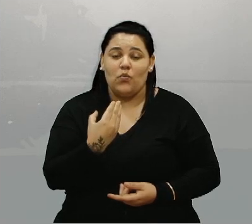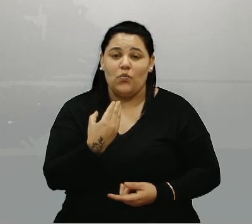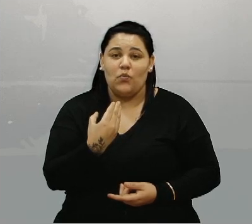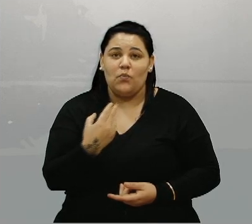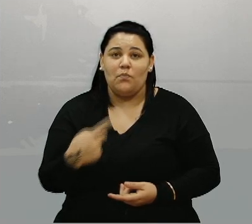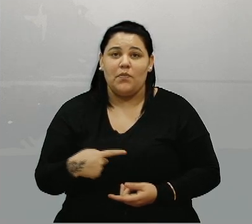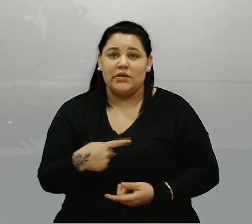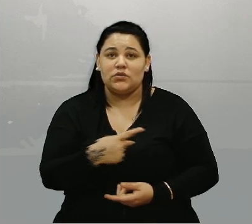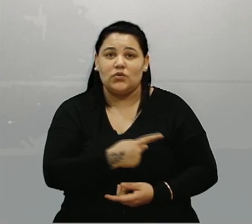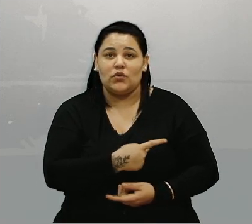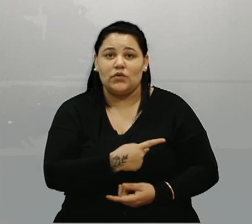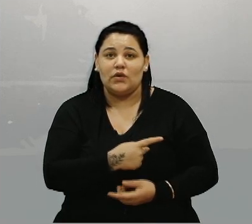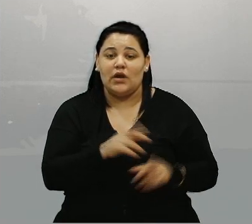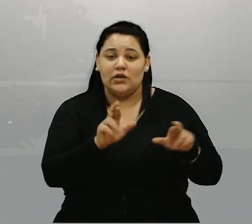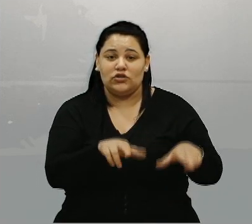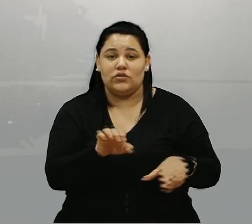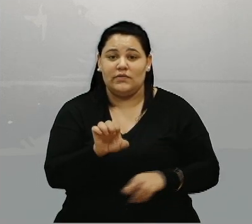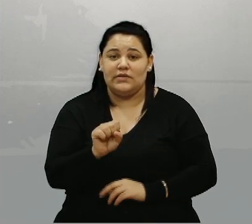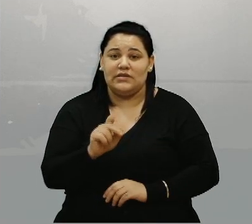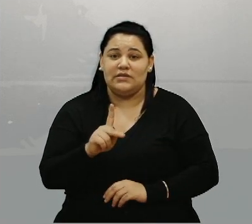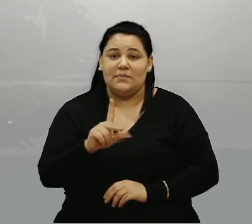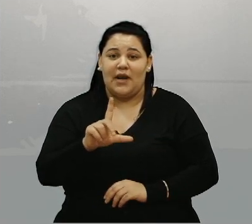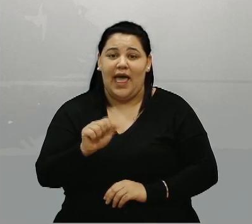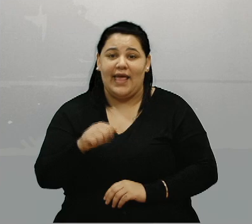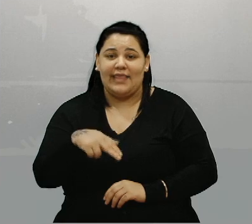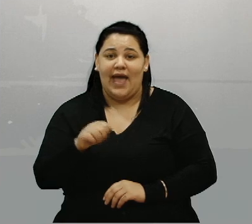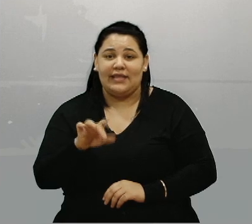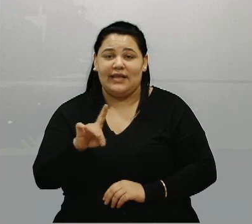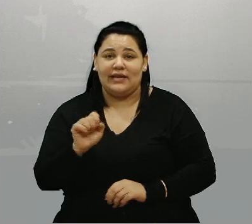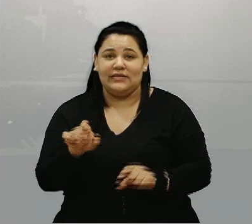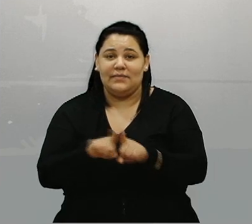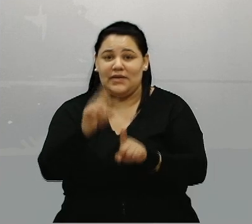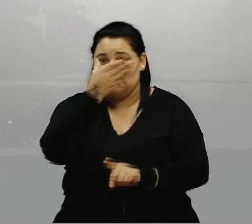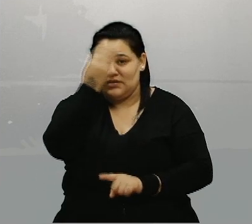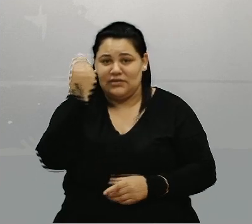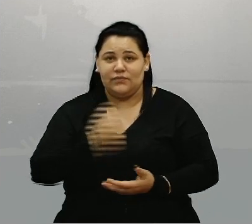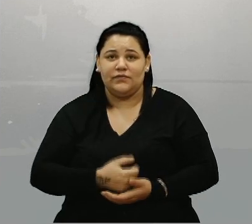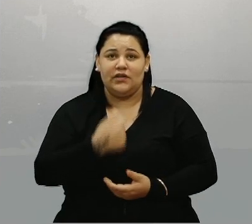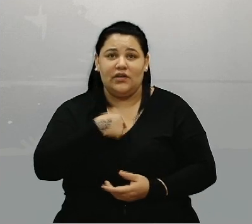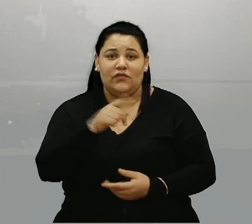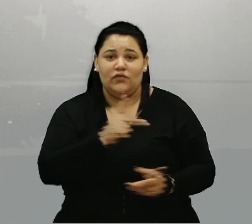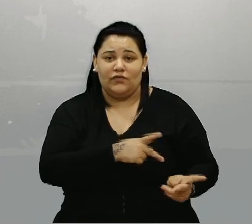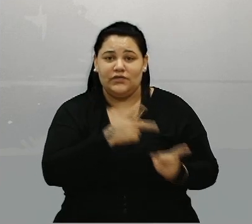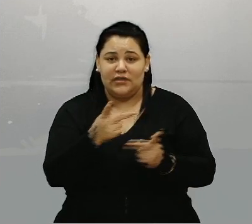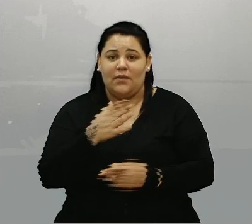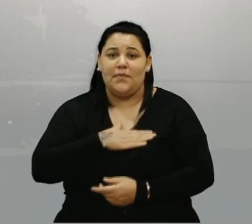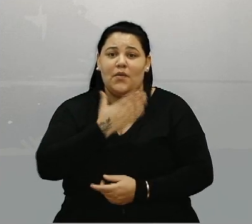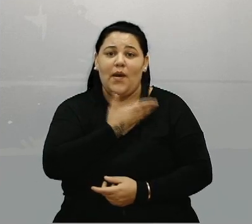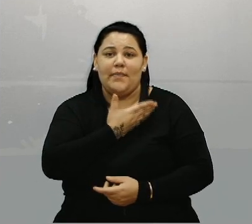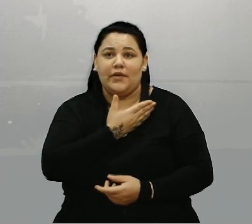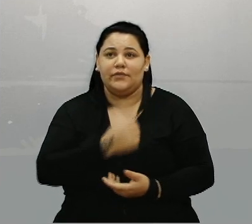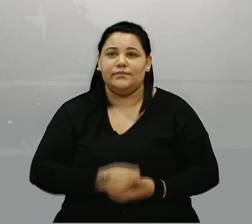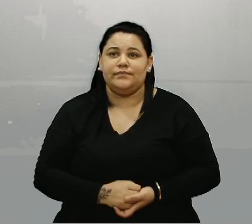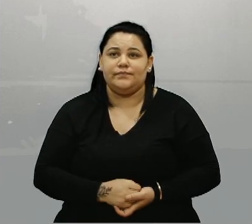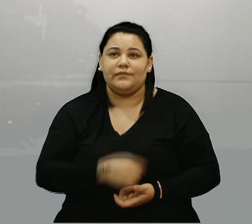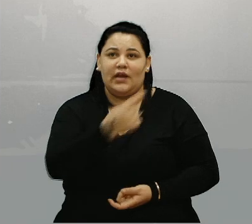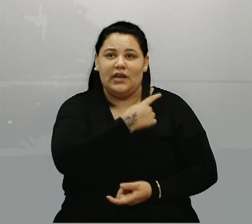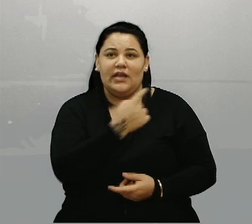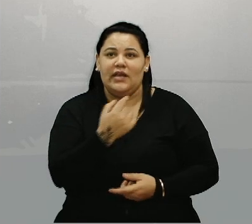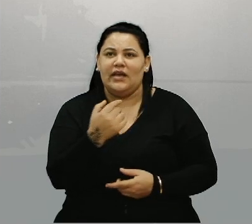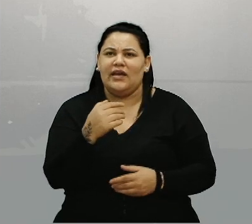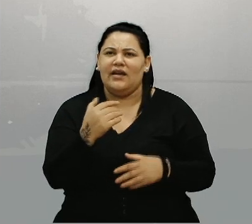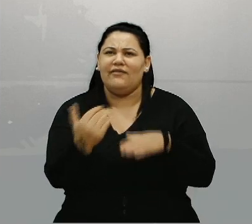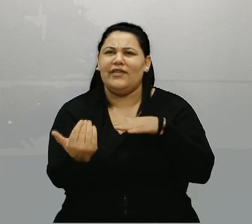Região esplanada. Outra esquecida. Fui lá visitar o meu amigo Claucir. Aqui é a Avenida